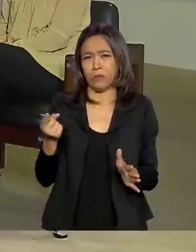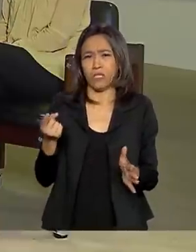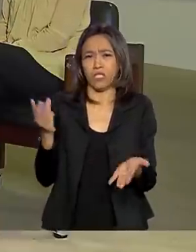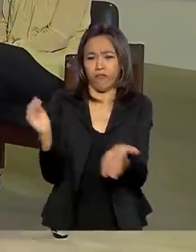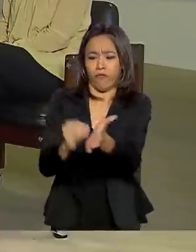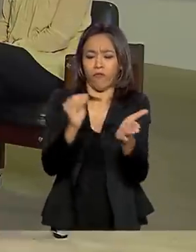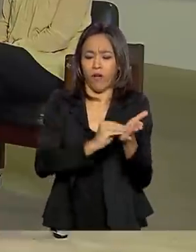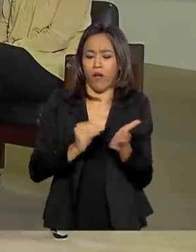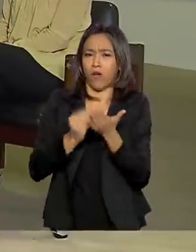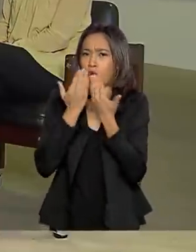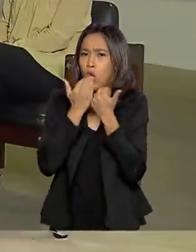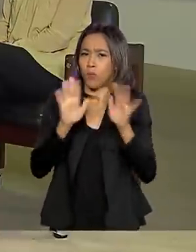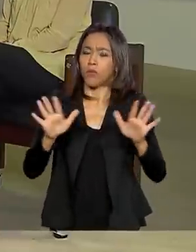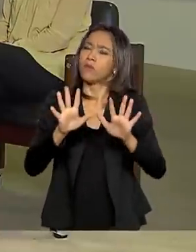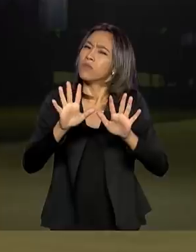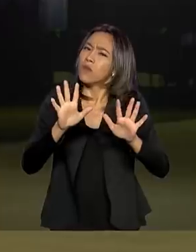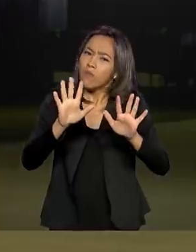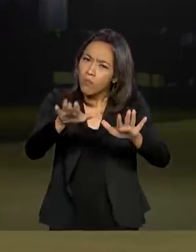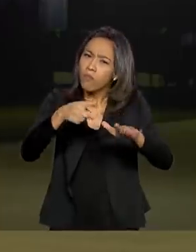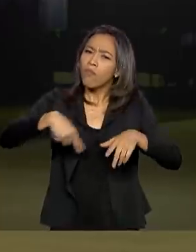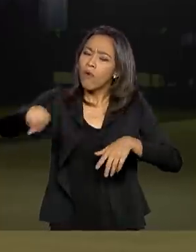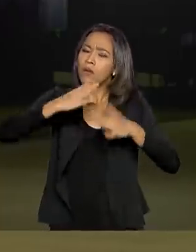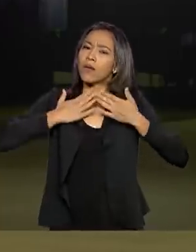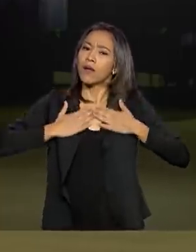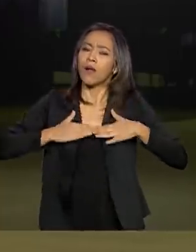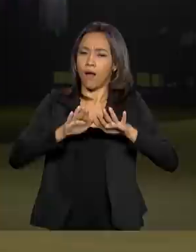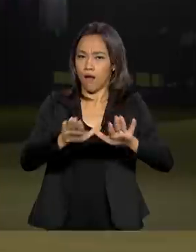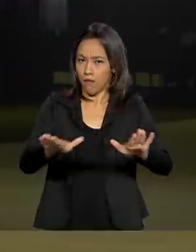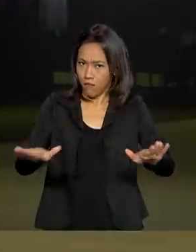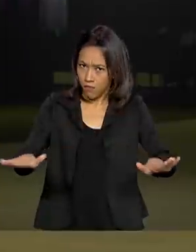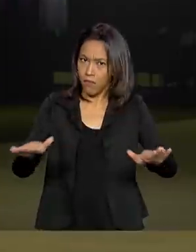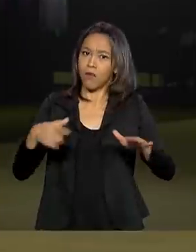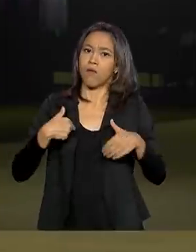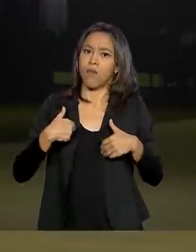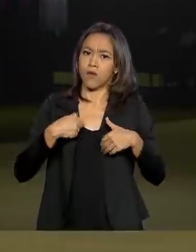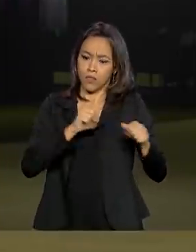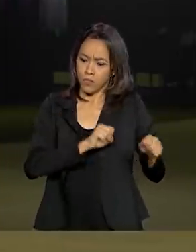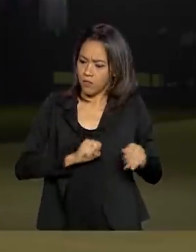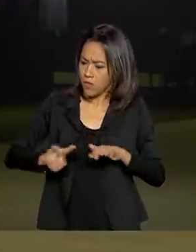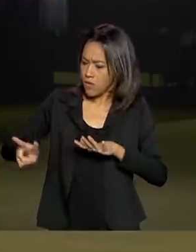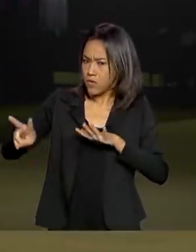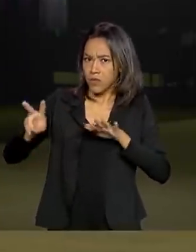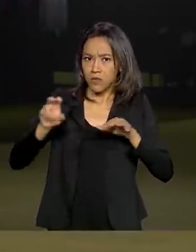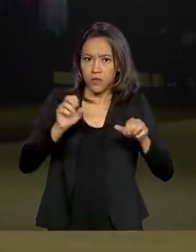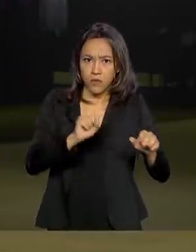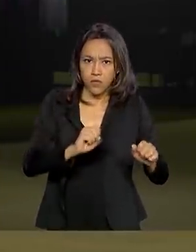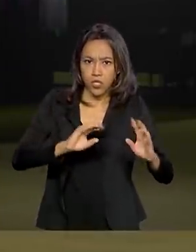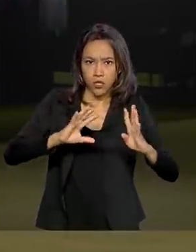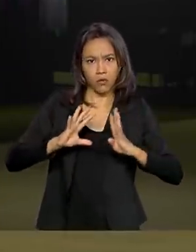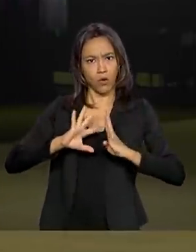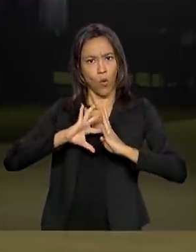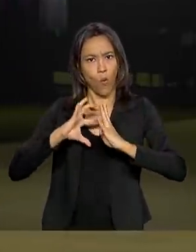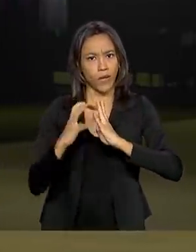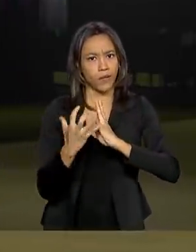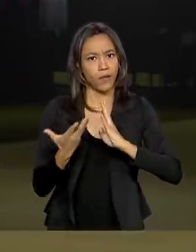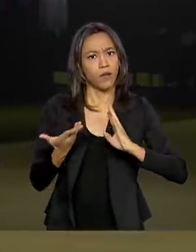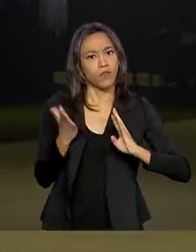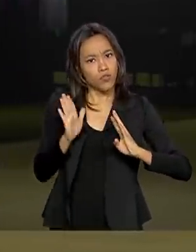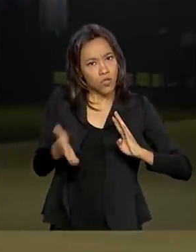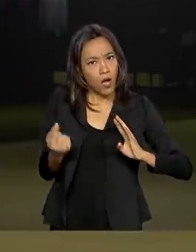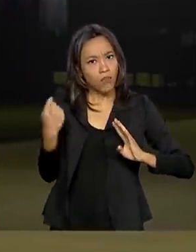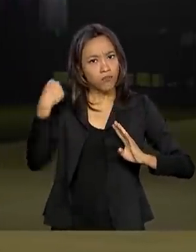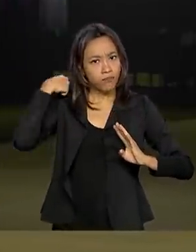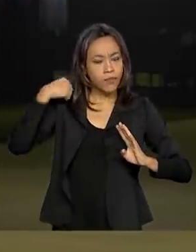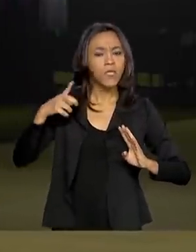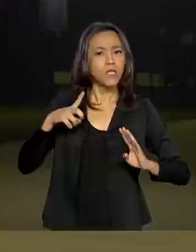mensagem, a população pode ficar tranquila. Observe que a gente já vai aí para várias semanas de quarentena, de isolamento e